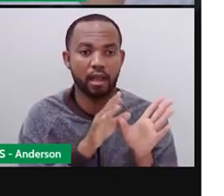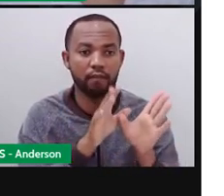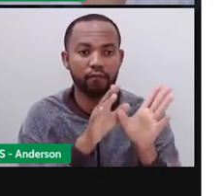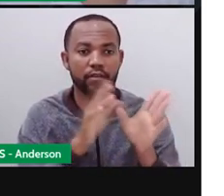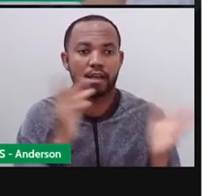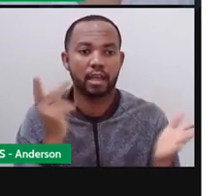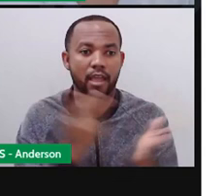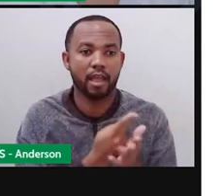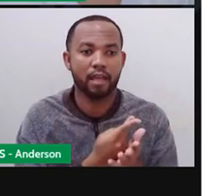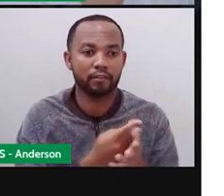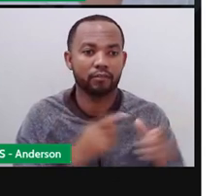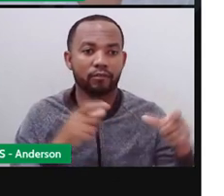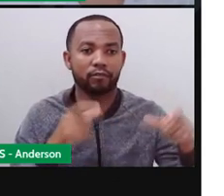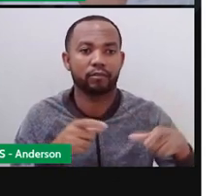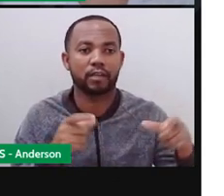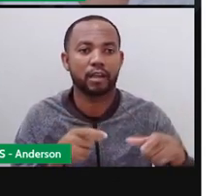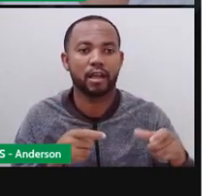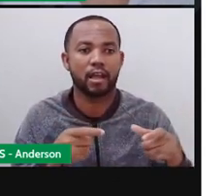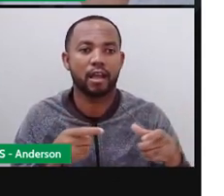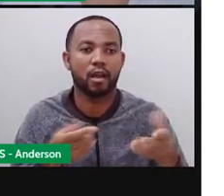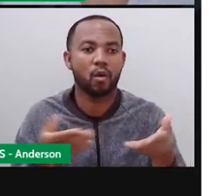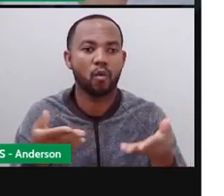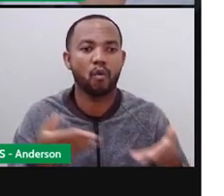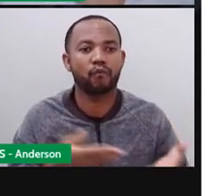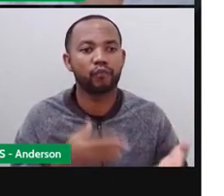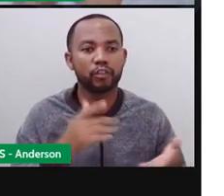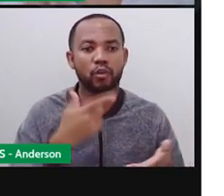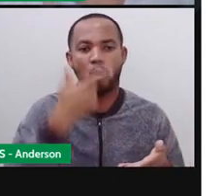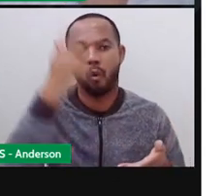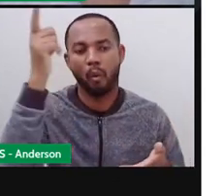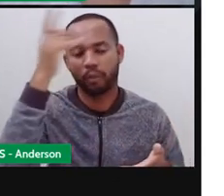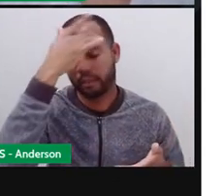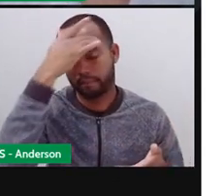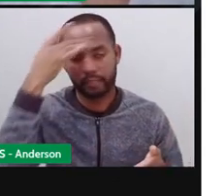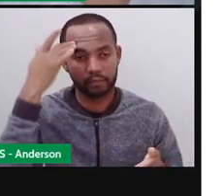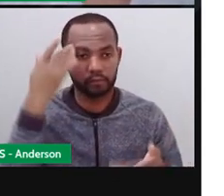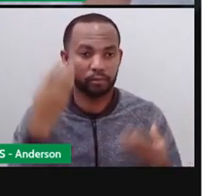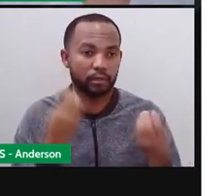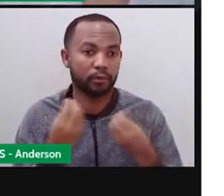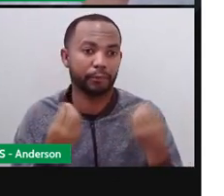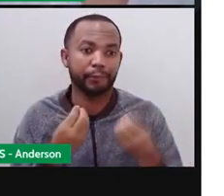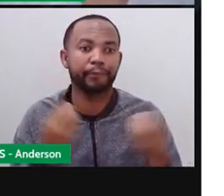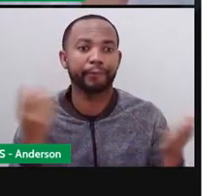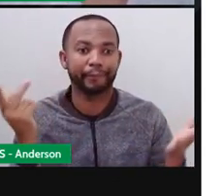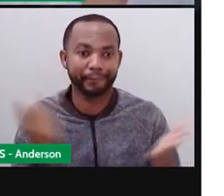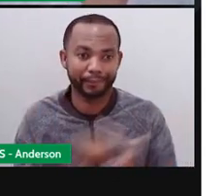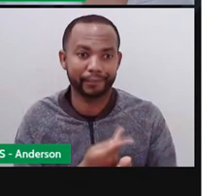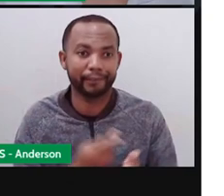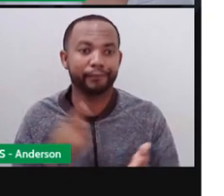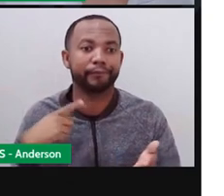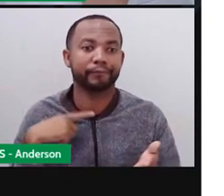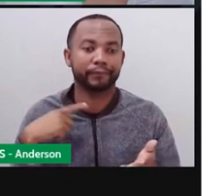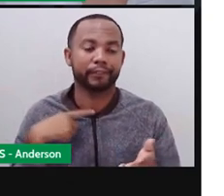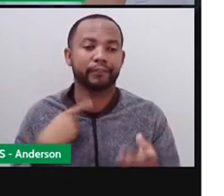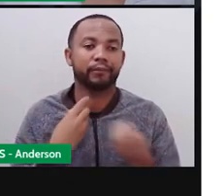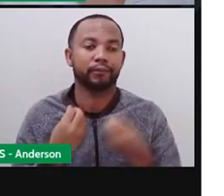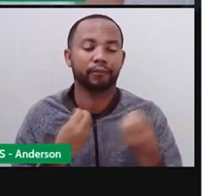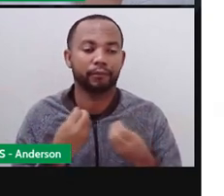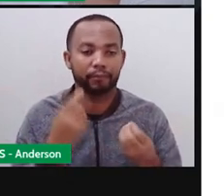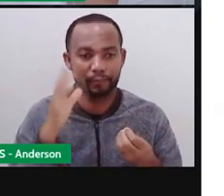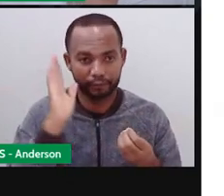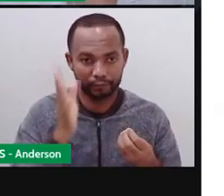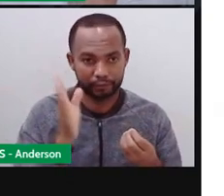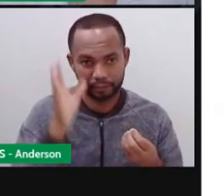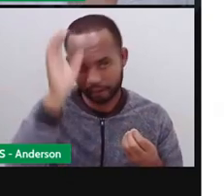O convite poderia ir para uma outra pessoa, não poderia? Então acabou que a cegonha, ela comete um erro aí. A gente já aprendeu como é que se faz bilhete.